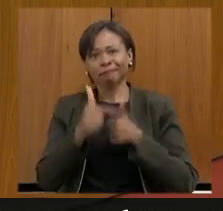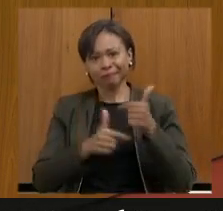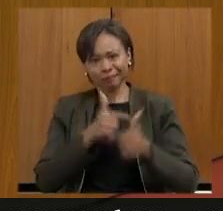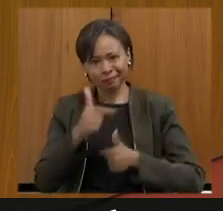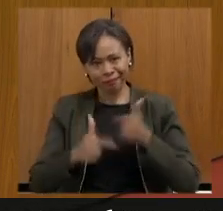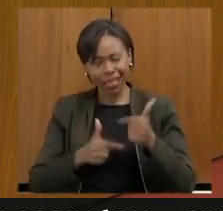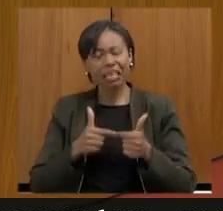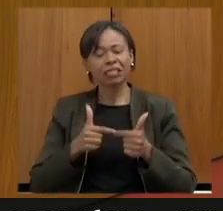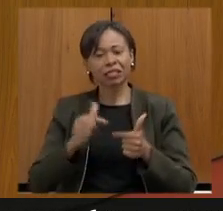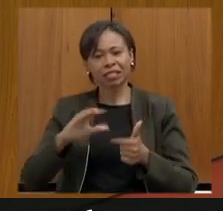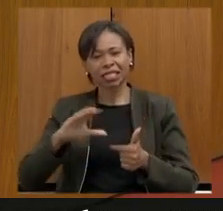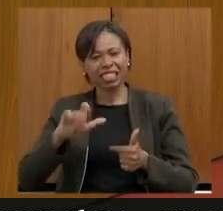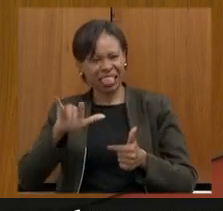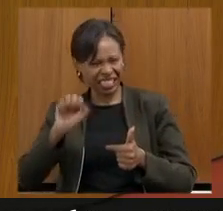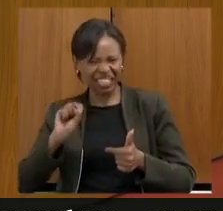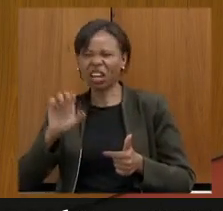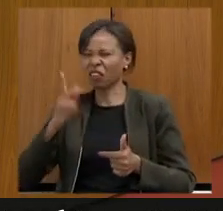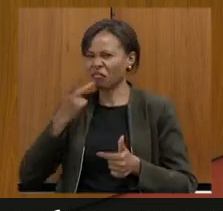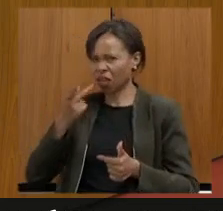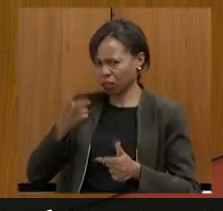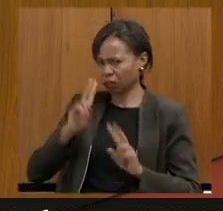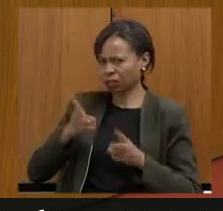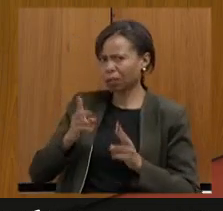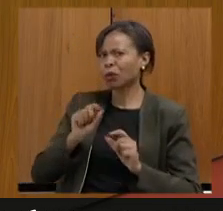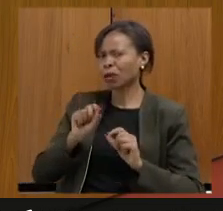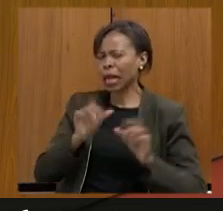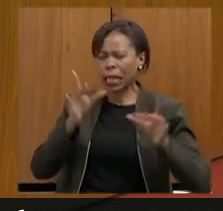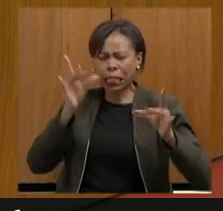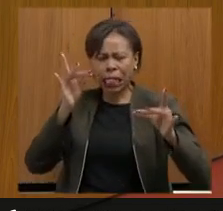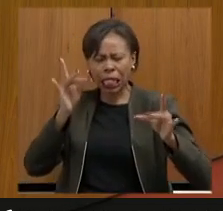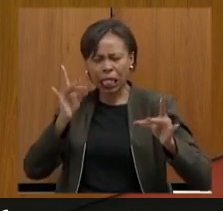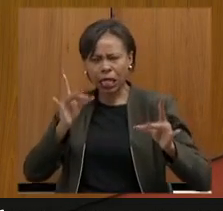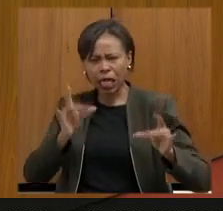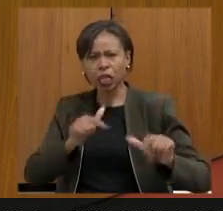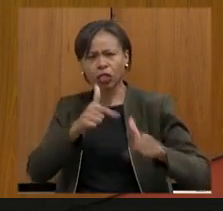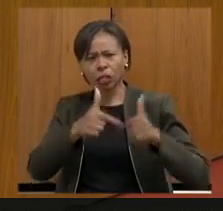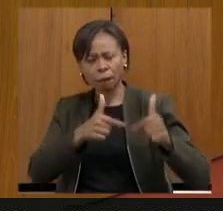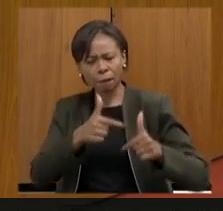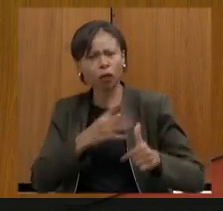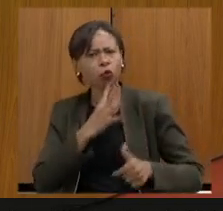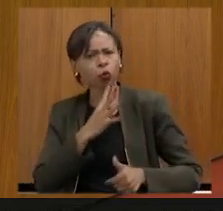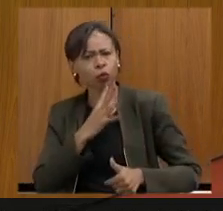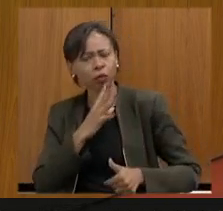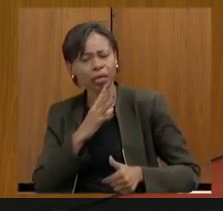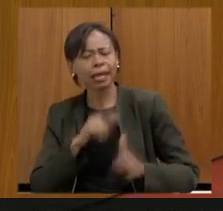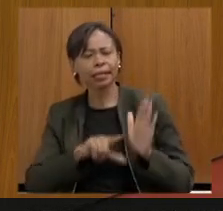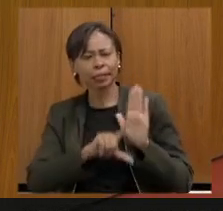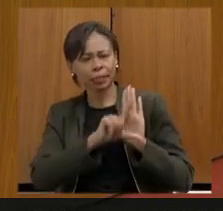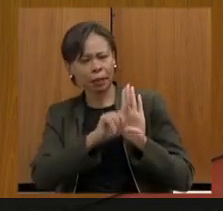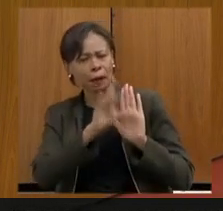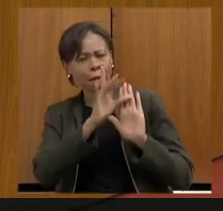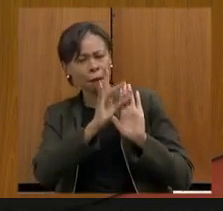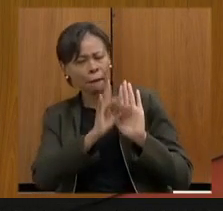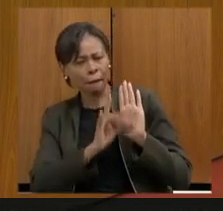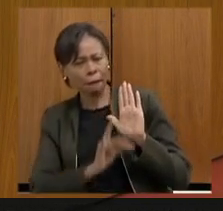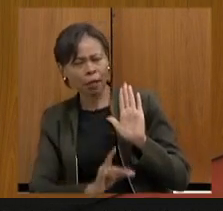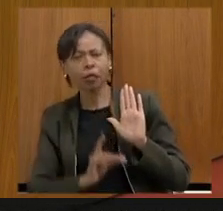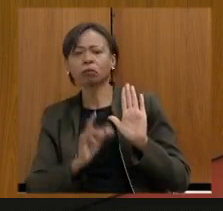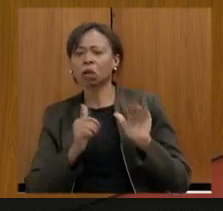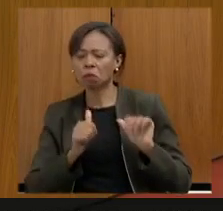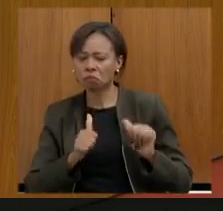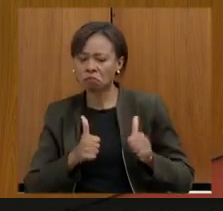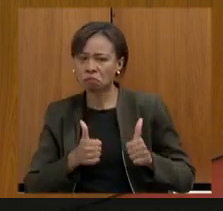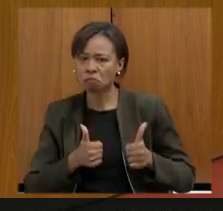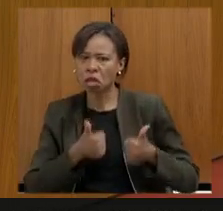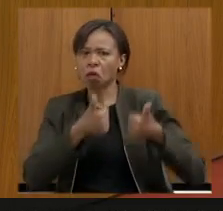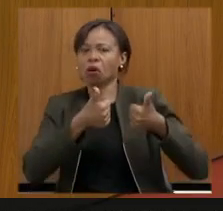Celise o trabalho no detalhe conhecendo bem as legislações estando dentro para sugerir também as melhorias então isso nos